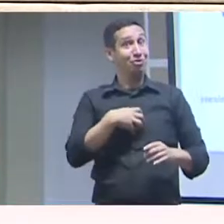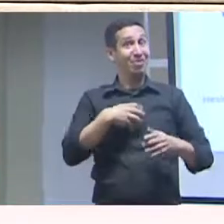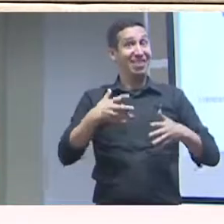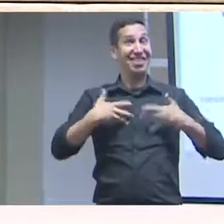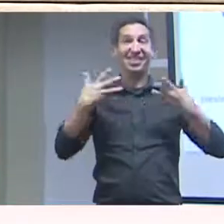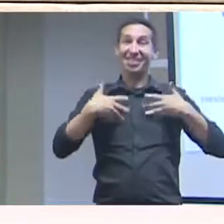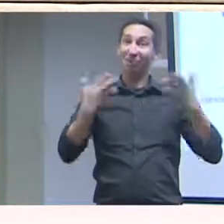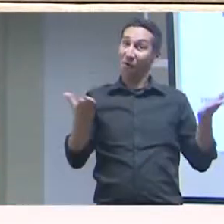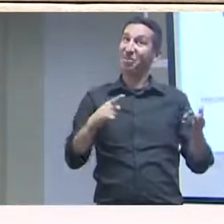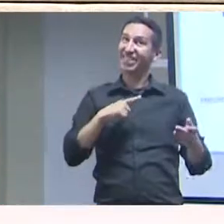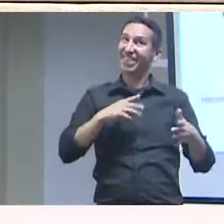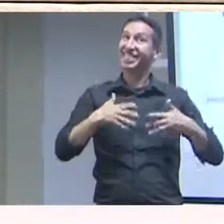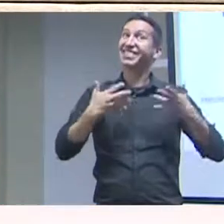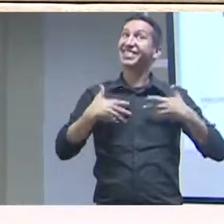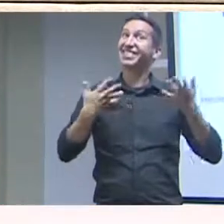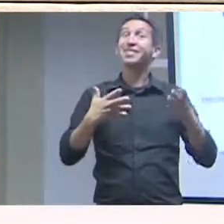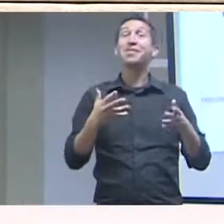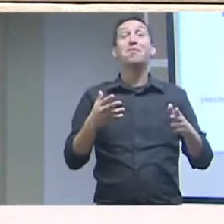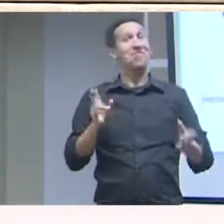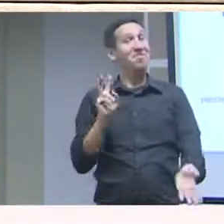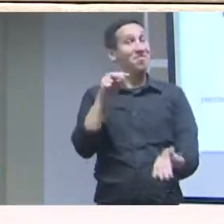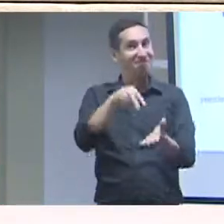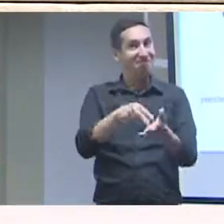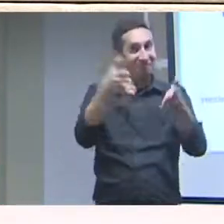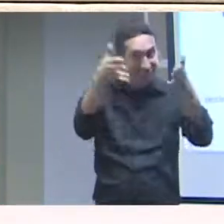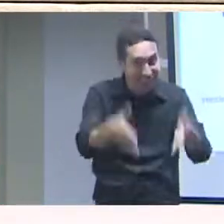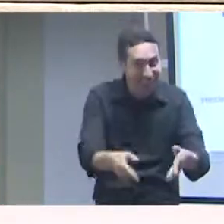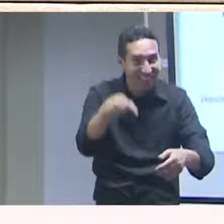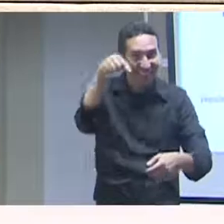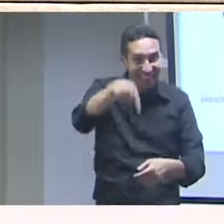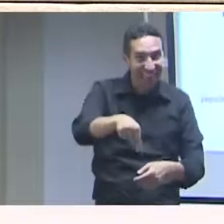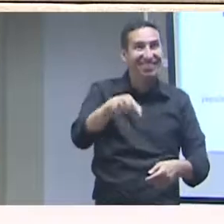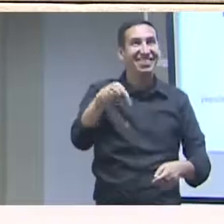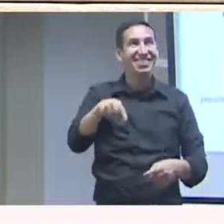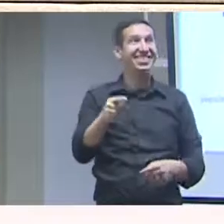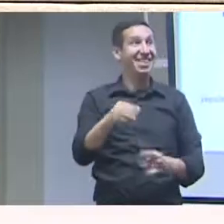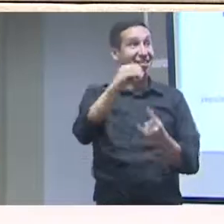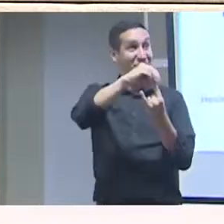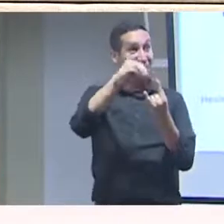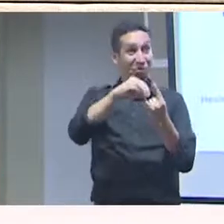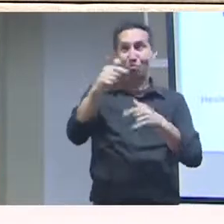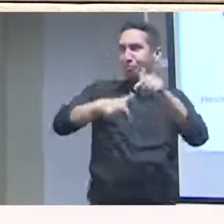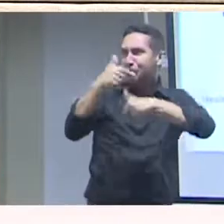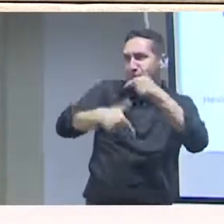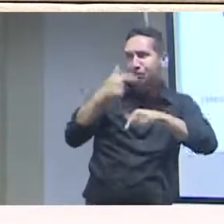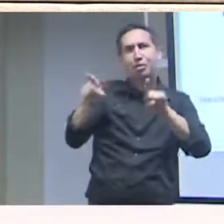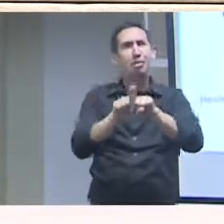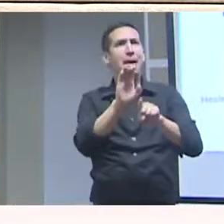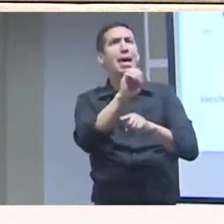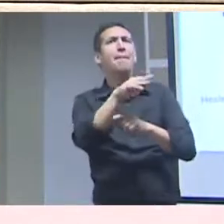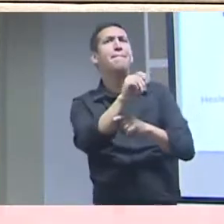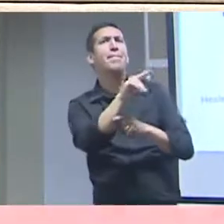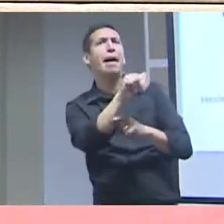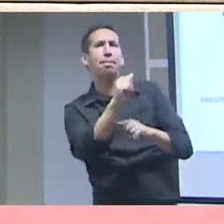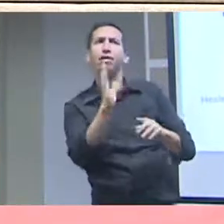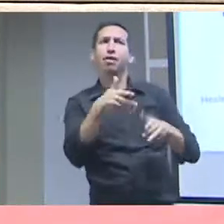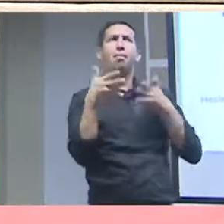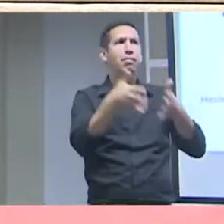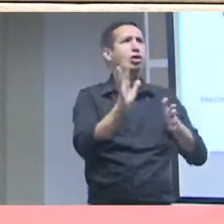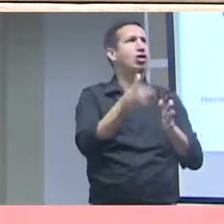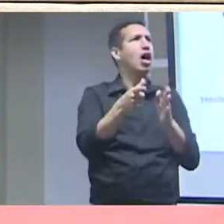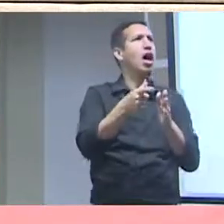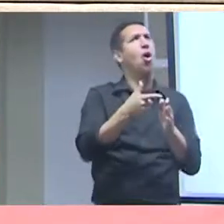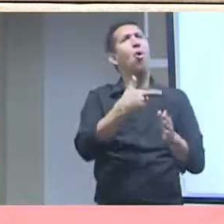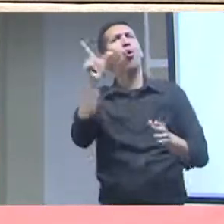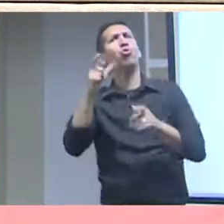alegria. Então, hoje eu estou tendo várias alegrias. Uma alegria é participar desse evento, ver a Fiocruz se mobilizando dessa forma, ver o pessoal da Embrapa participando aqui, com quem